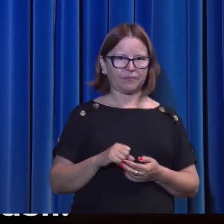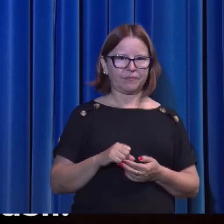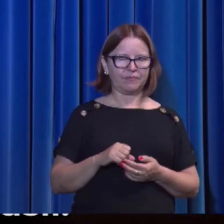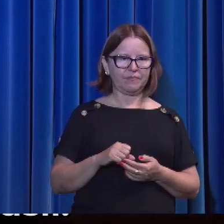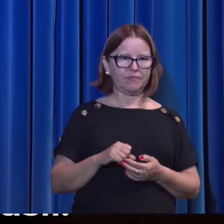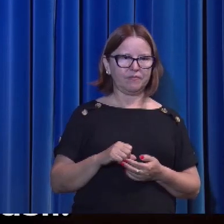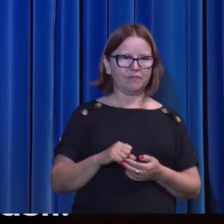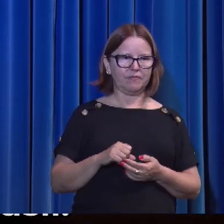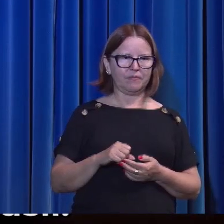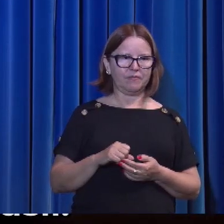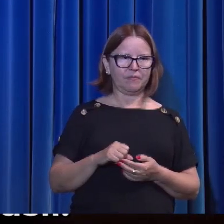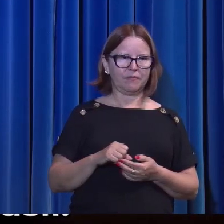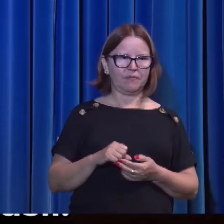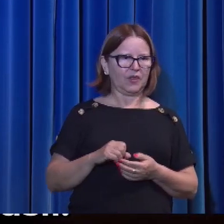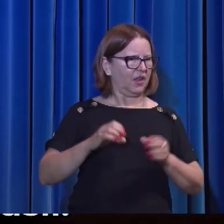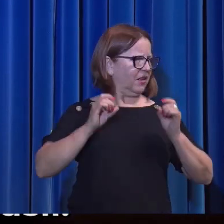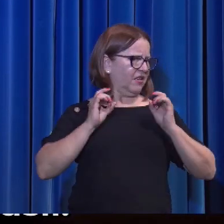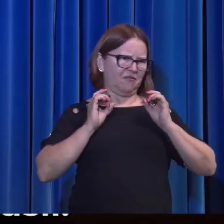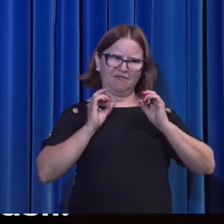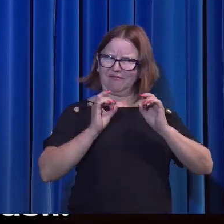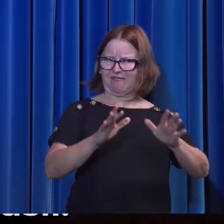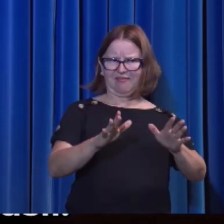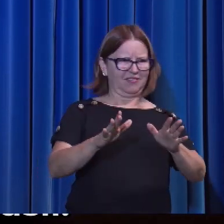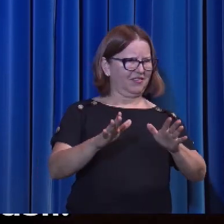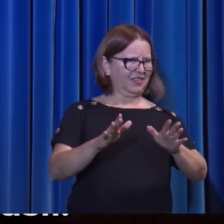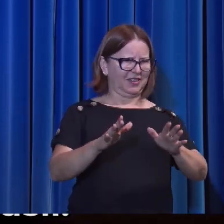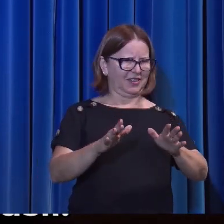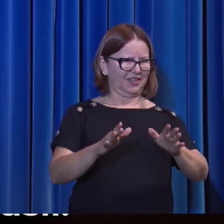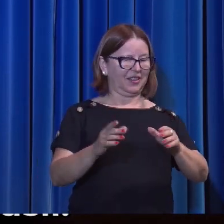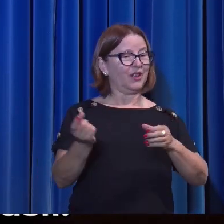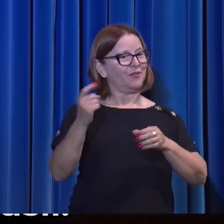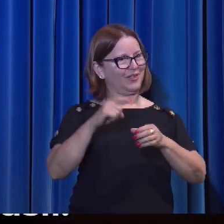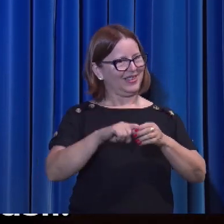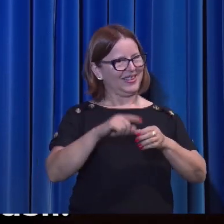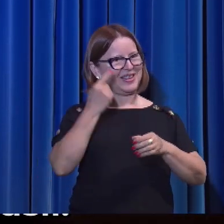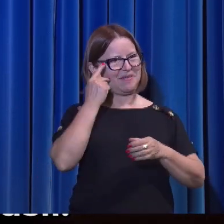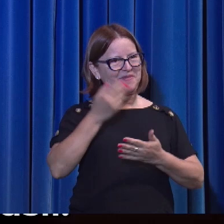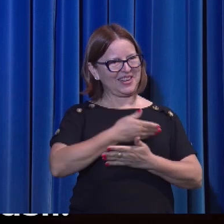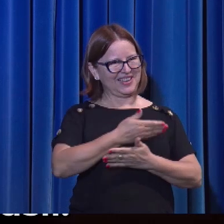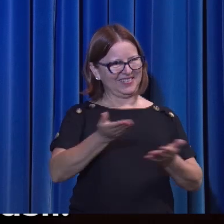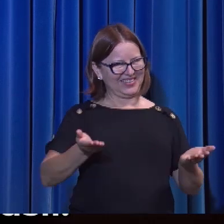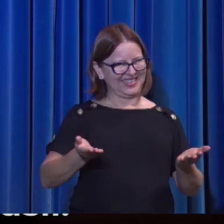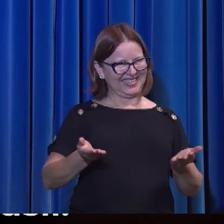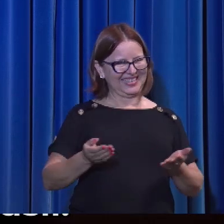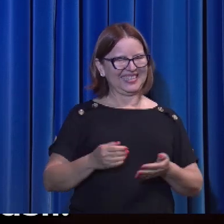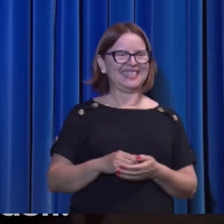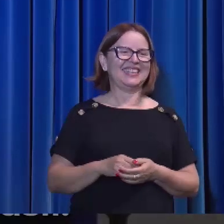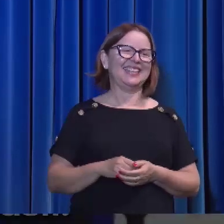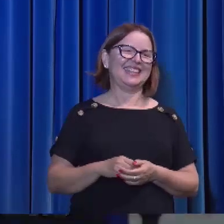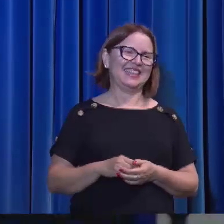Não vos deixarei órfãos, voltarei para vós outros. Ah!